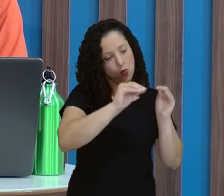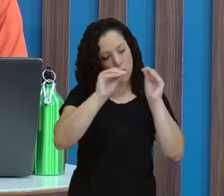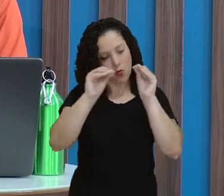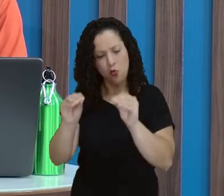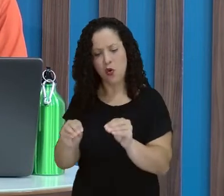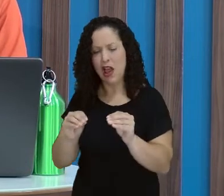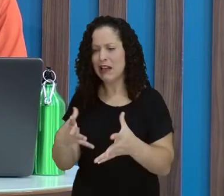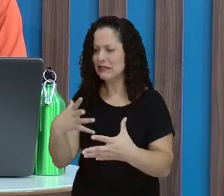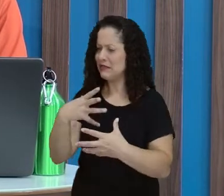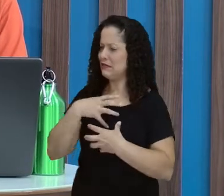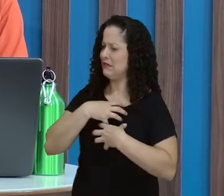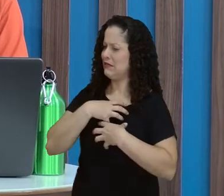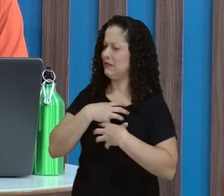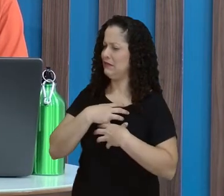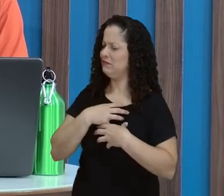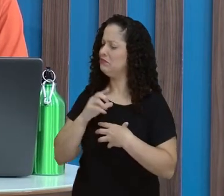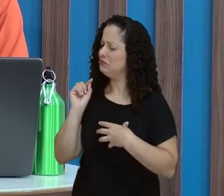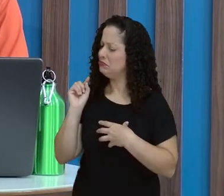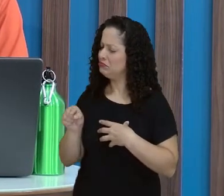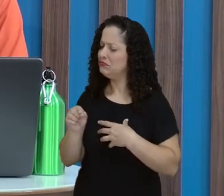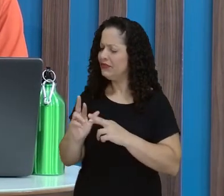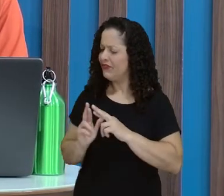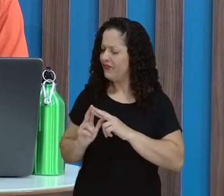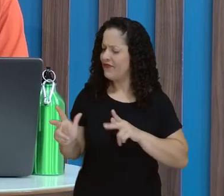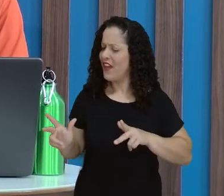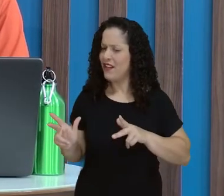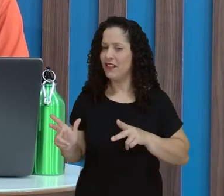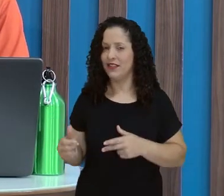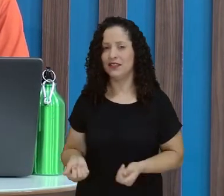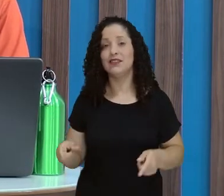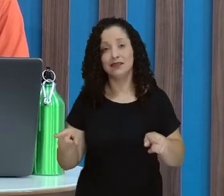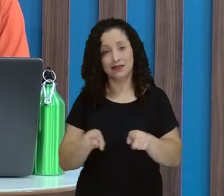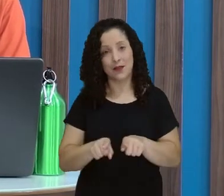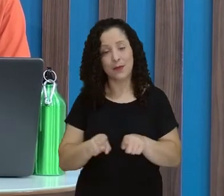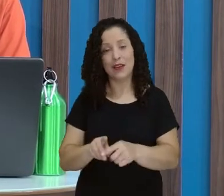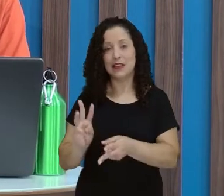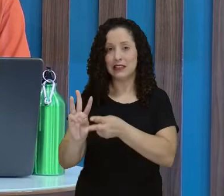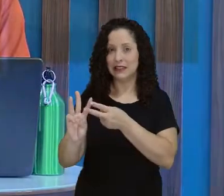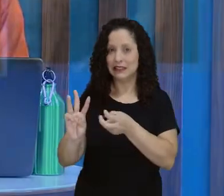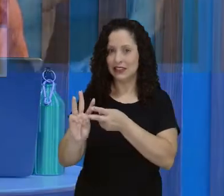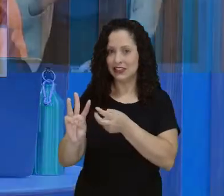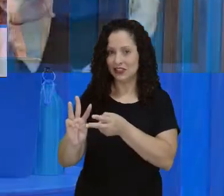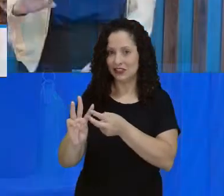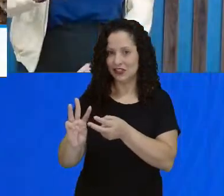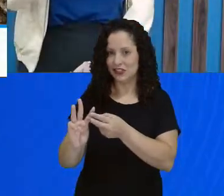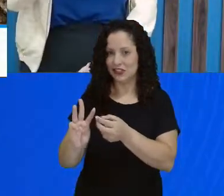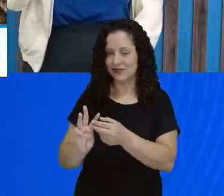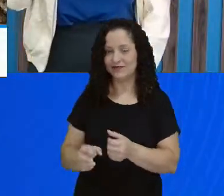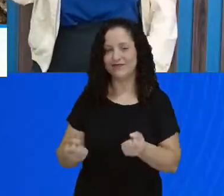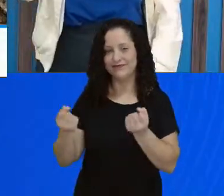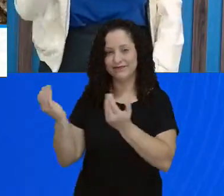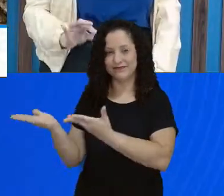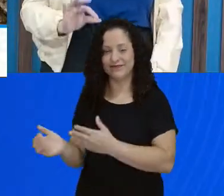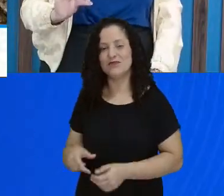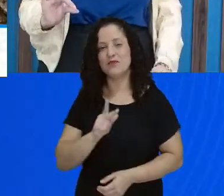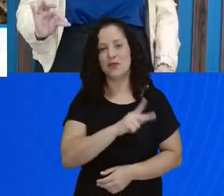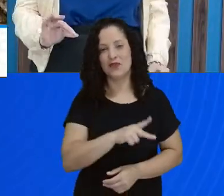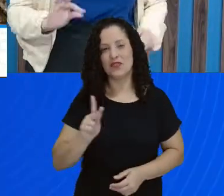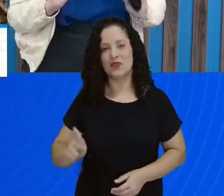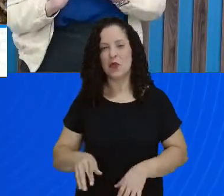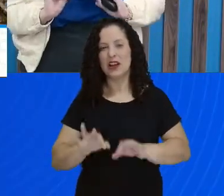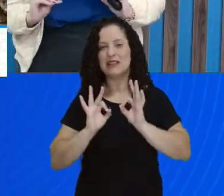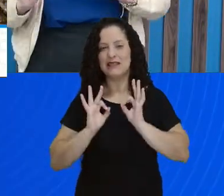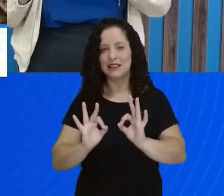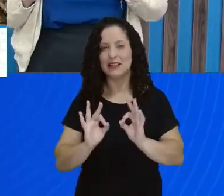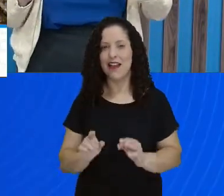diferença, né? É verdade. E com os povos indígenas também. É a mesma coisa. A professora Esté é a pessoa certa para eu falar